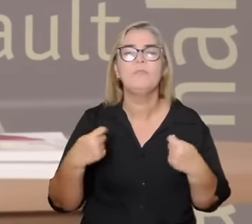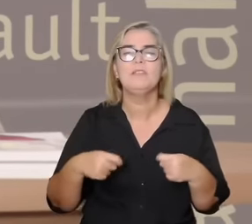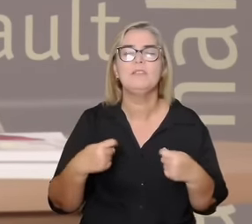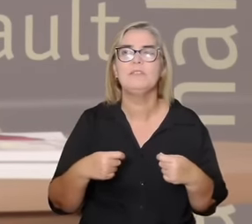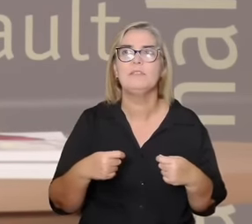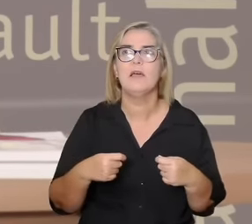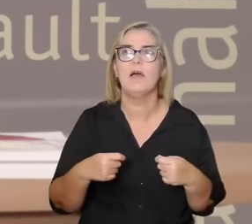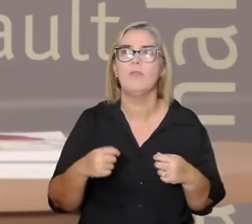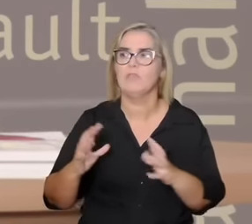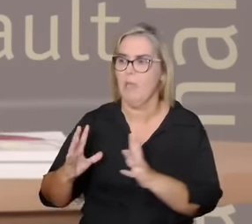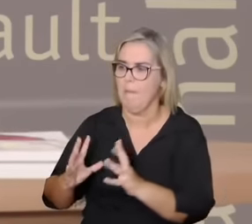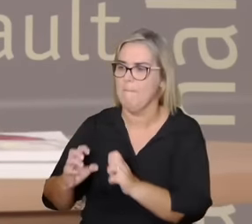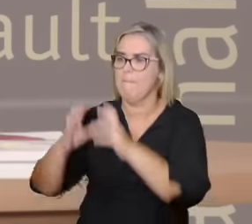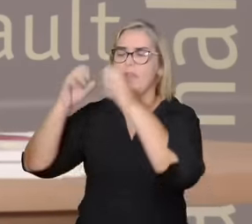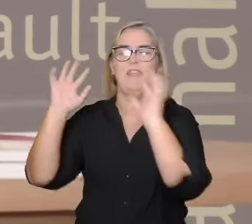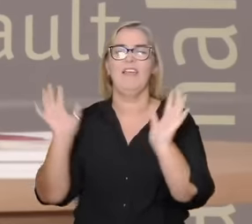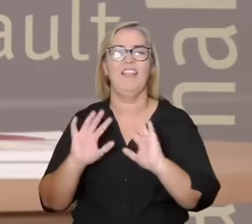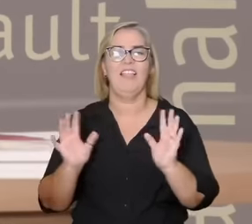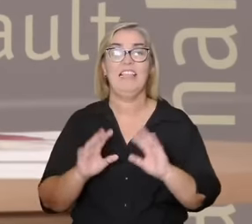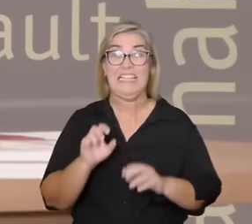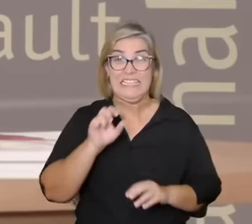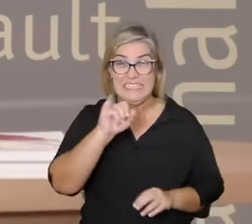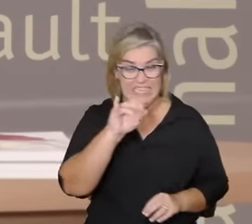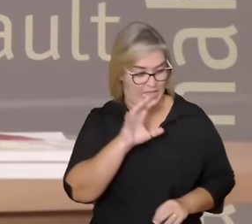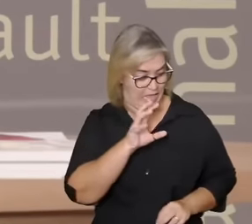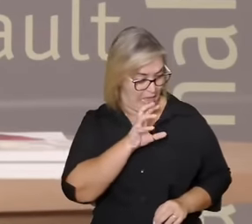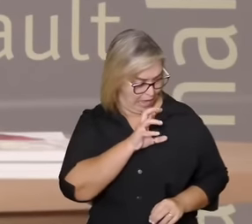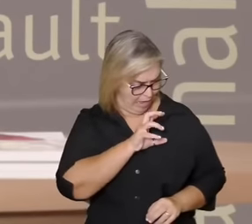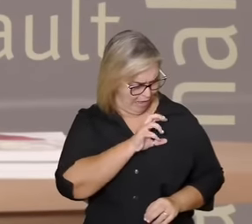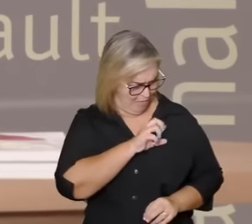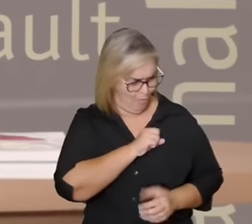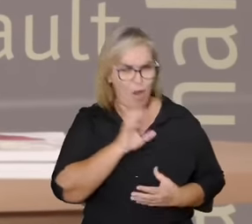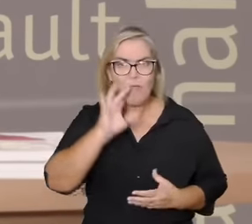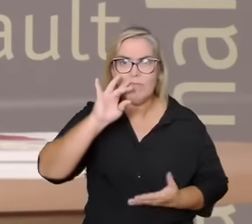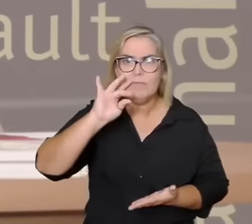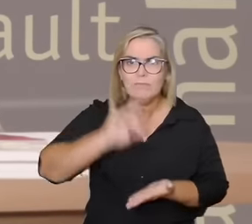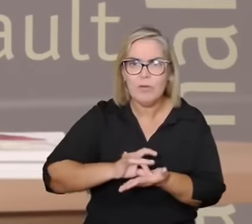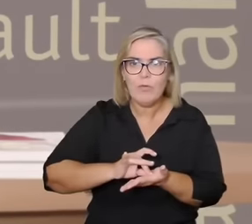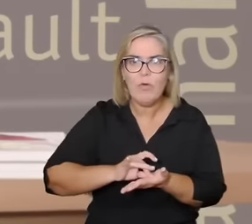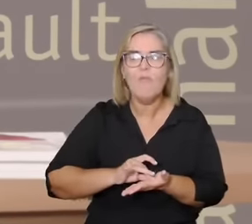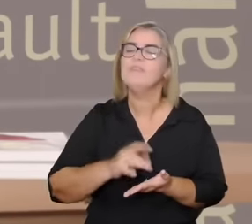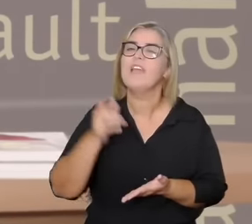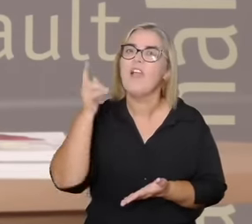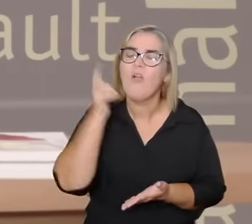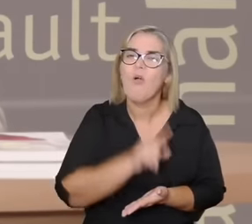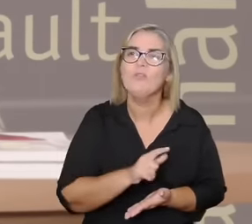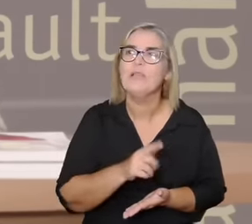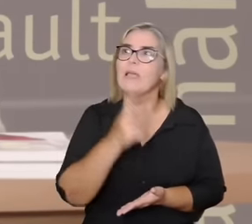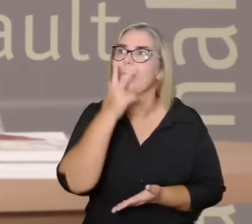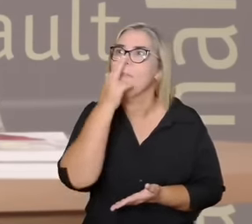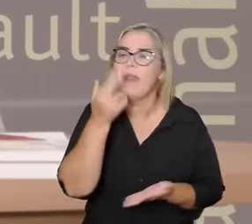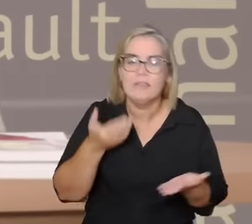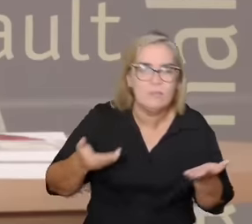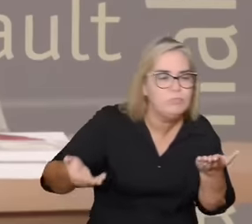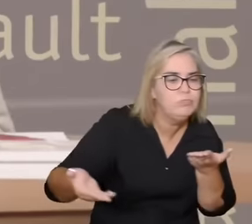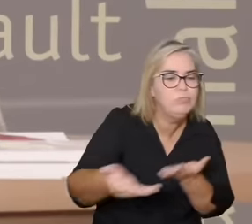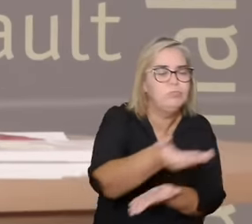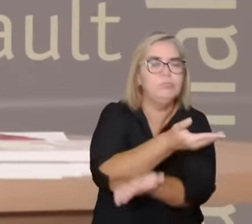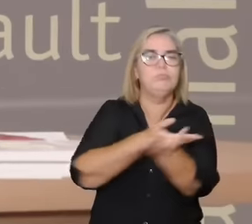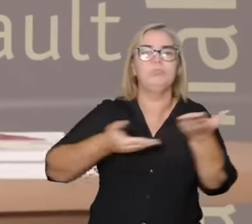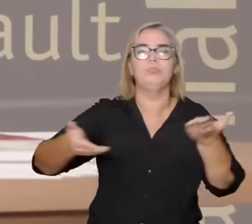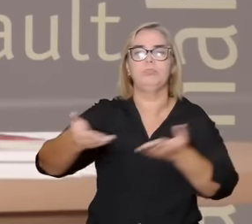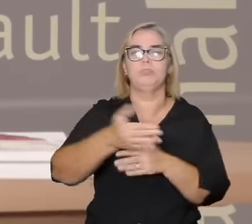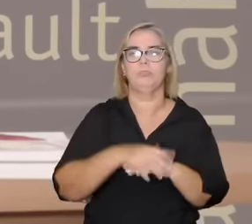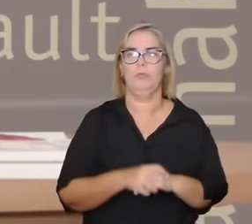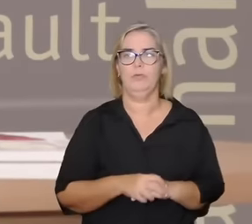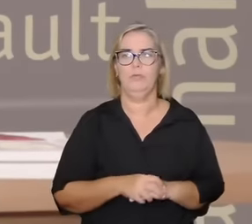mas para compartilhar os recursos da vida para compartilhar a vida isso não significa um amor incondicional nem um